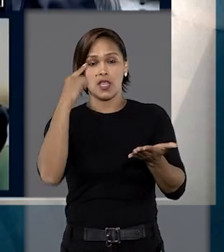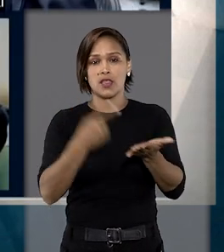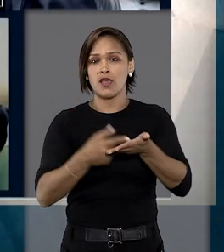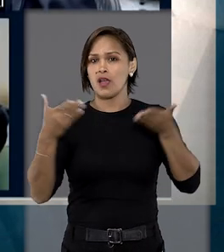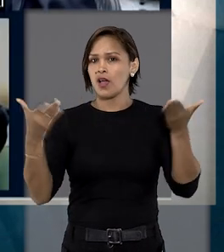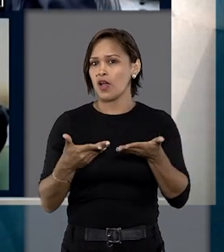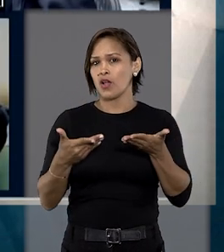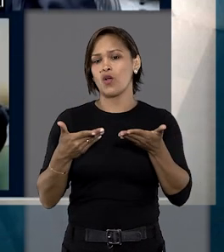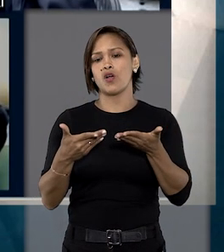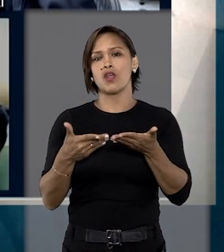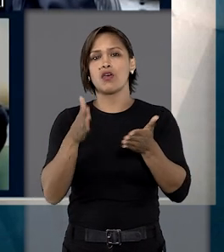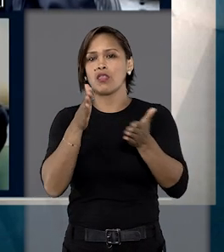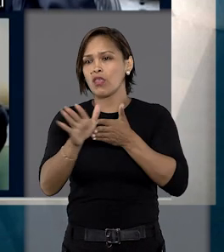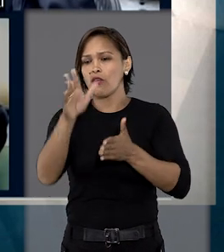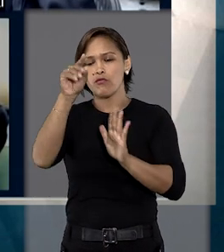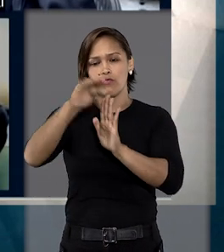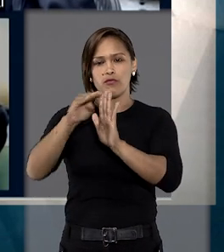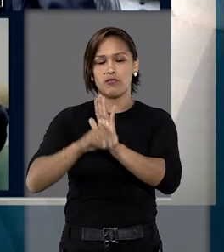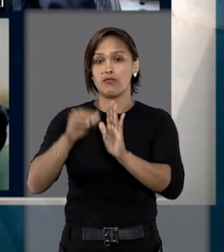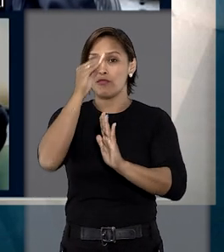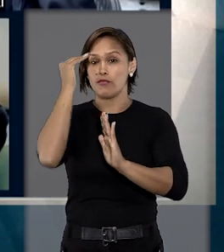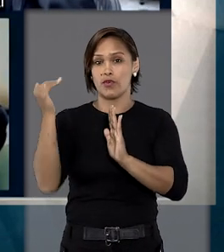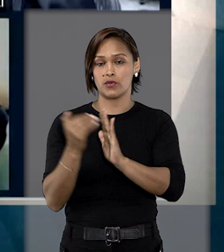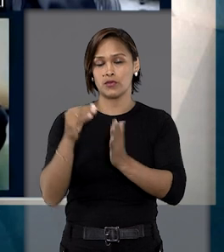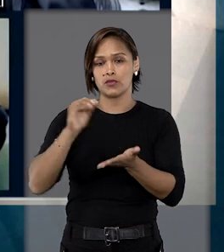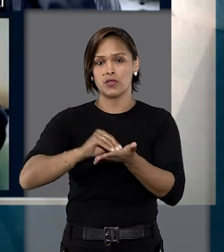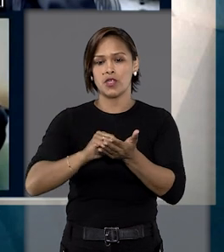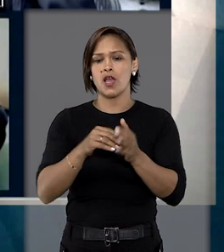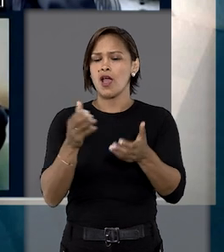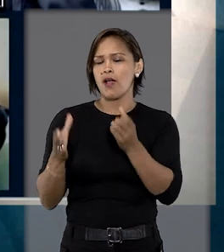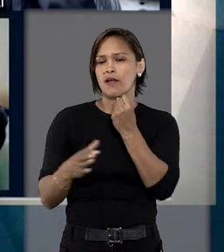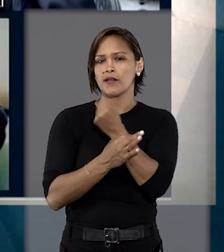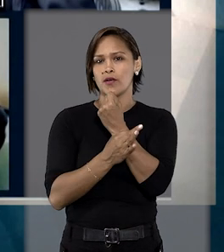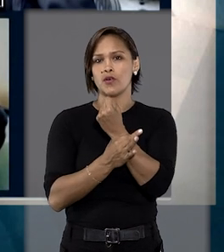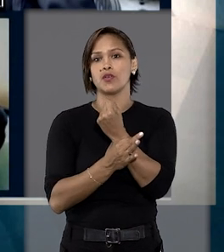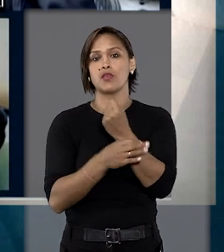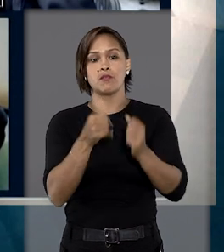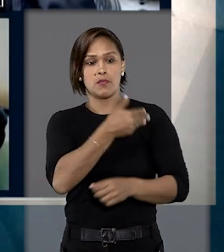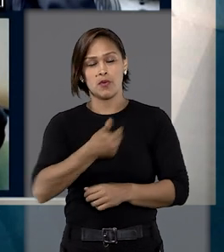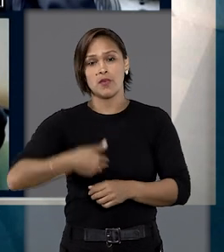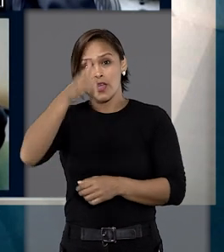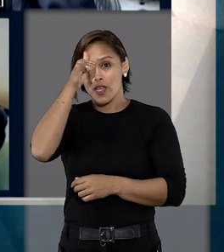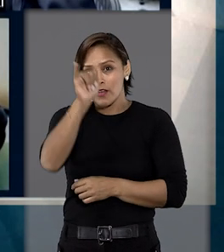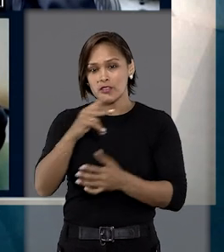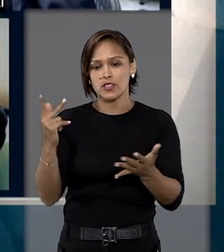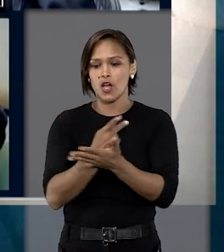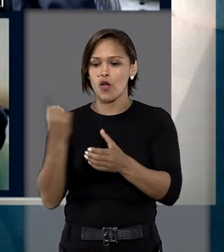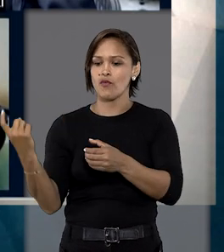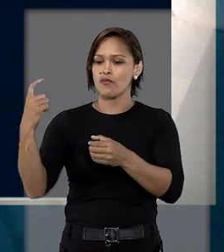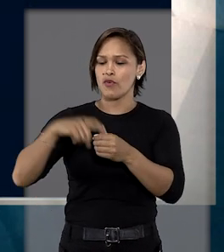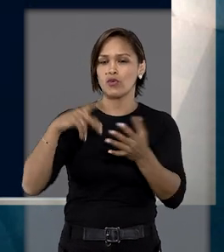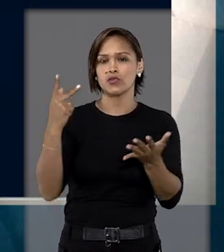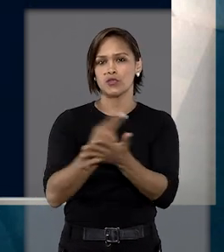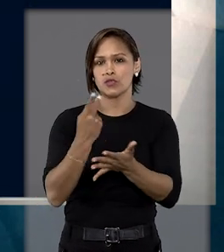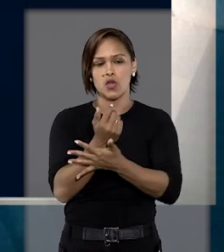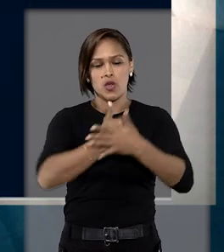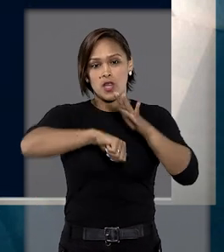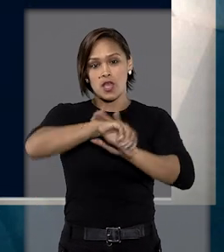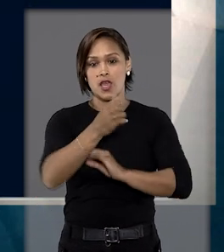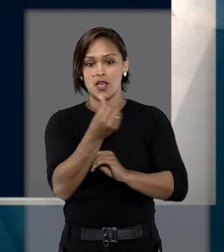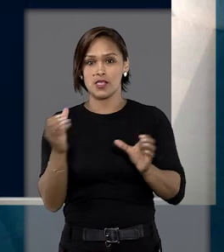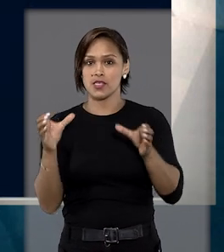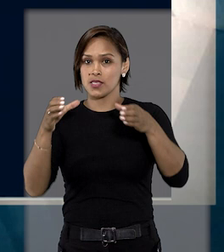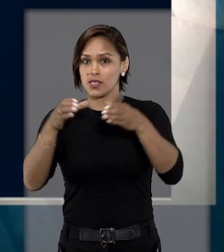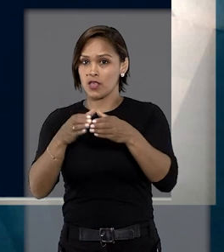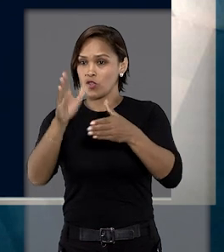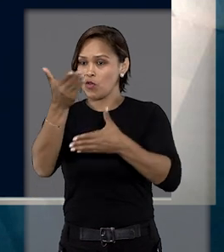momento nem mesmo foi cumprida. Para garantir a ordem pública e evitar o risco de reiteração delitiva, a sexta turma